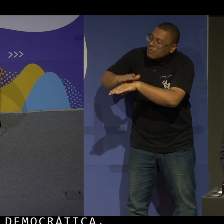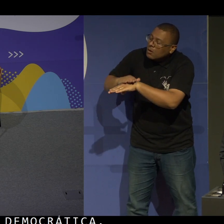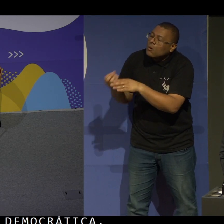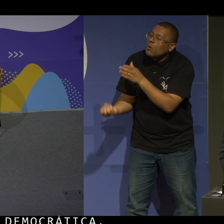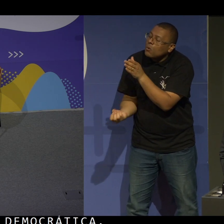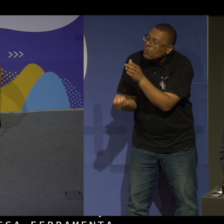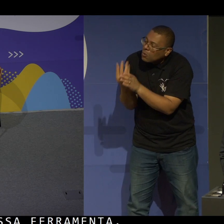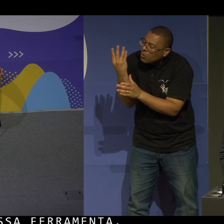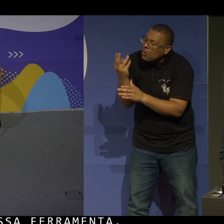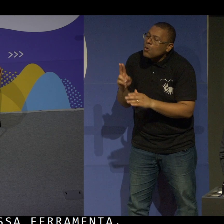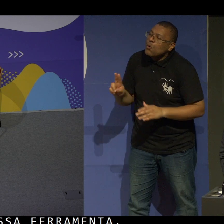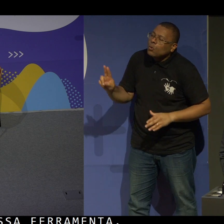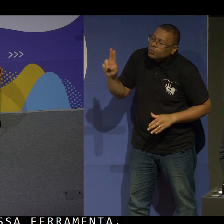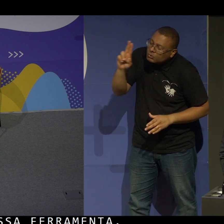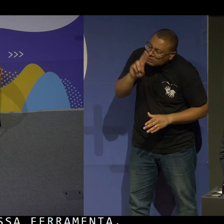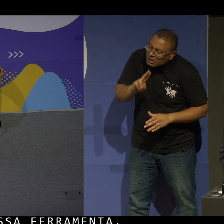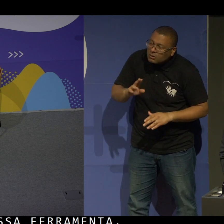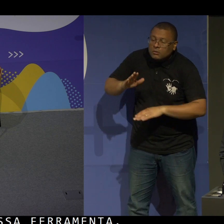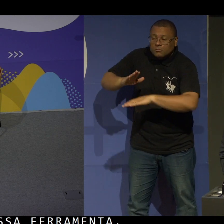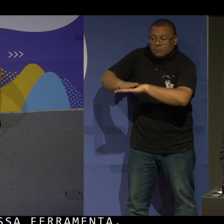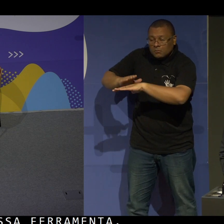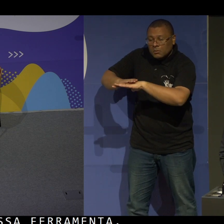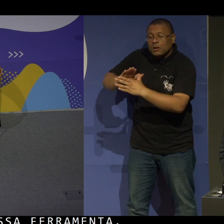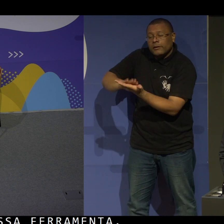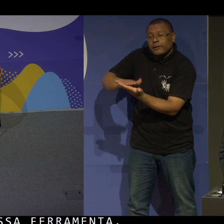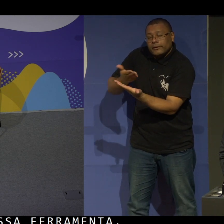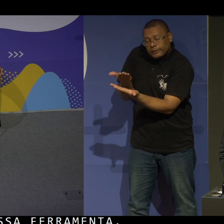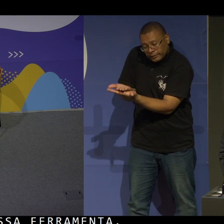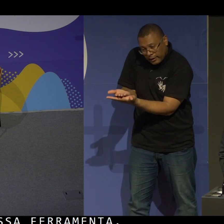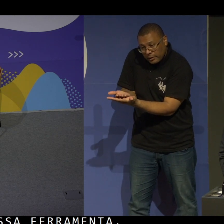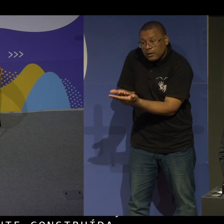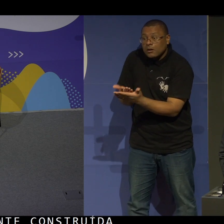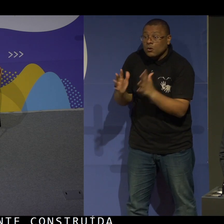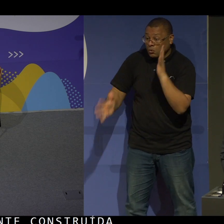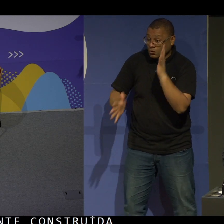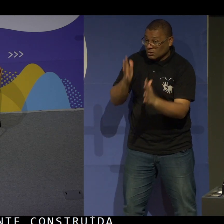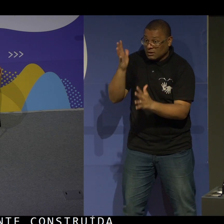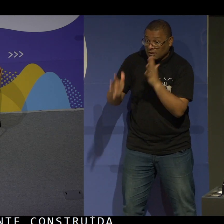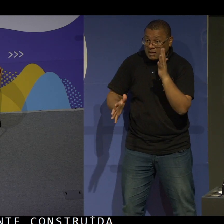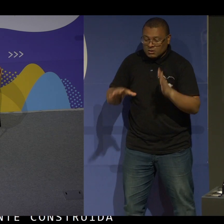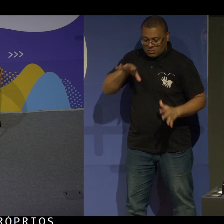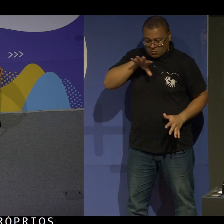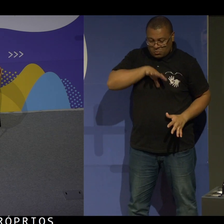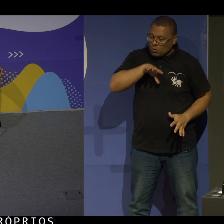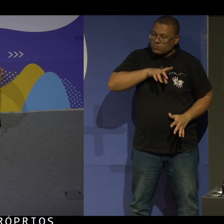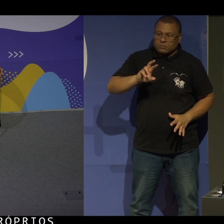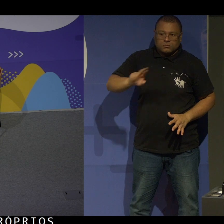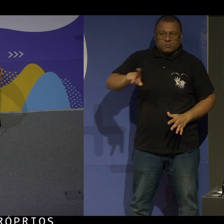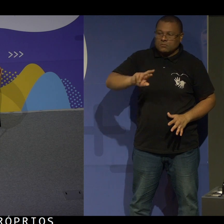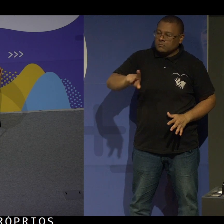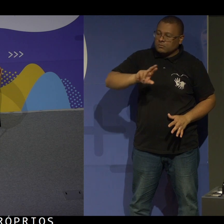utilizando os próprios intérpretes para que os sinais não fossem português sinalizados.